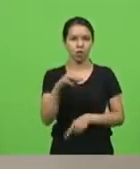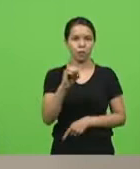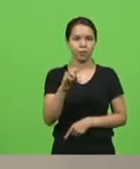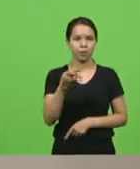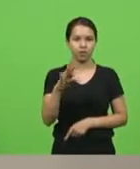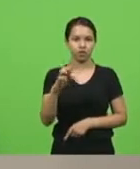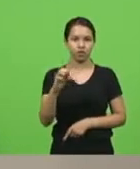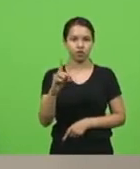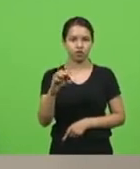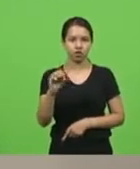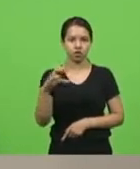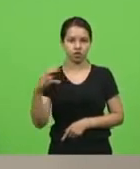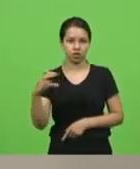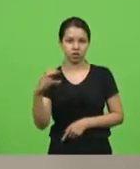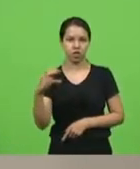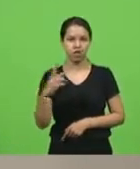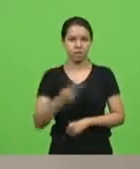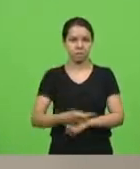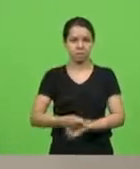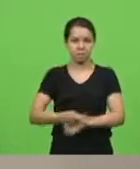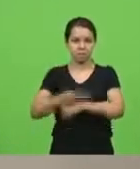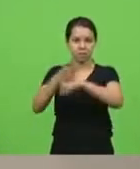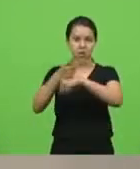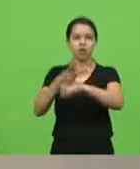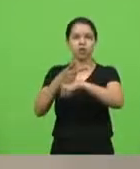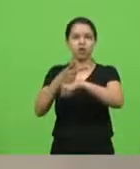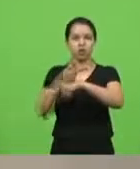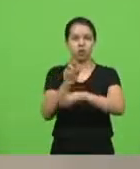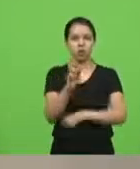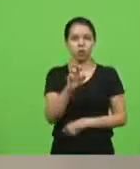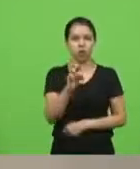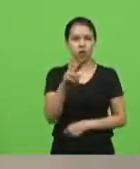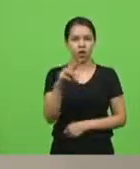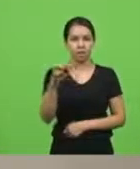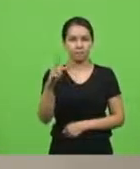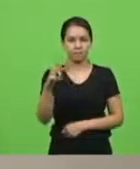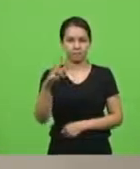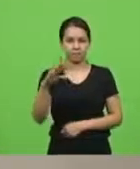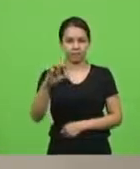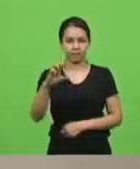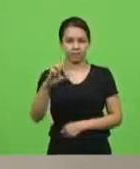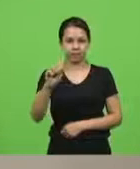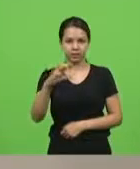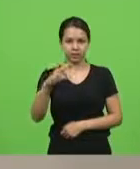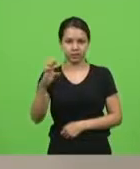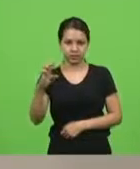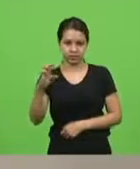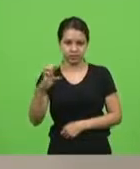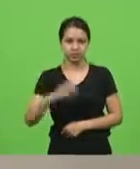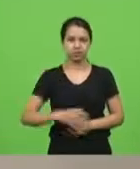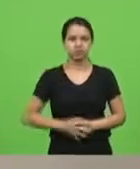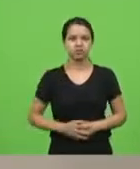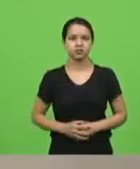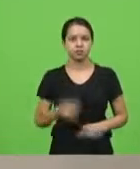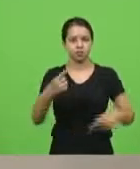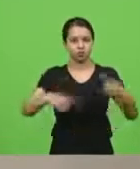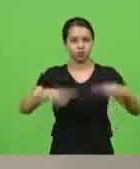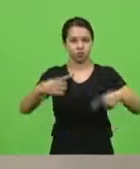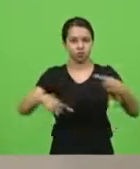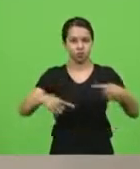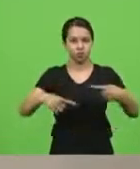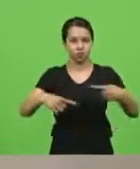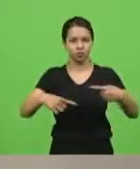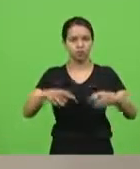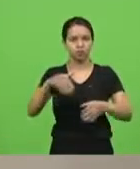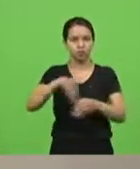edição do prêmio Green, Please the World, em discussão, não havendo quem queira discutir, em votação, deputados que aprovam permanência como se